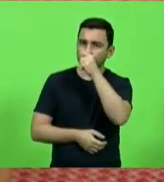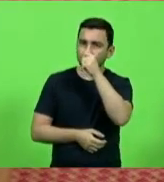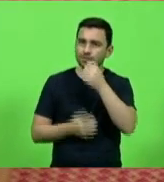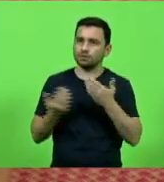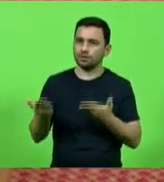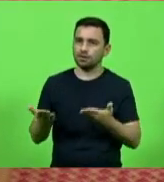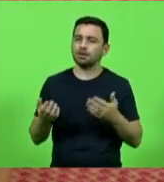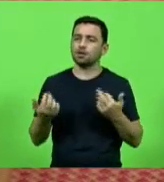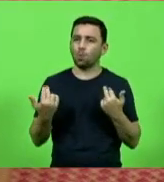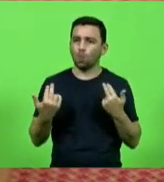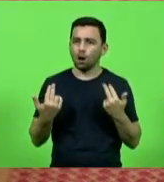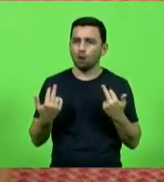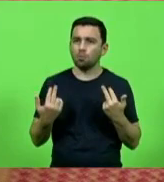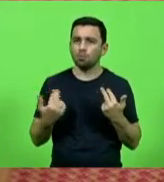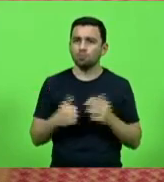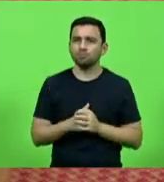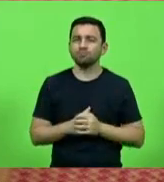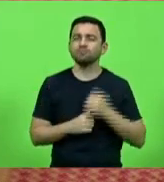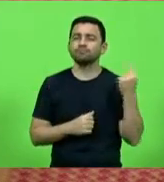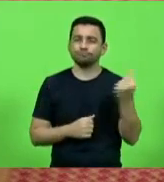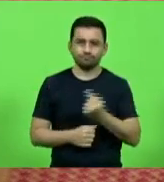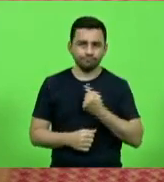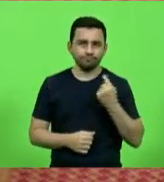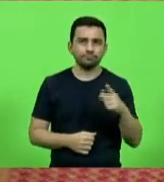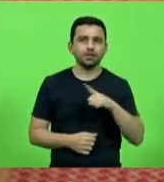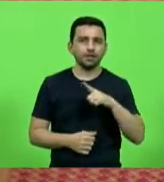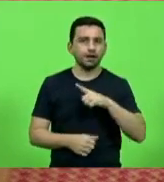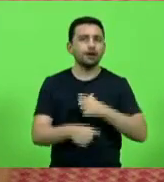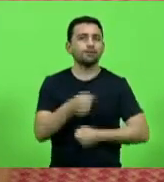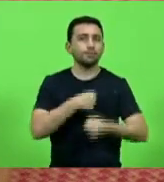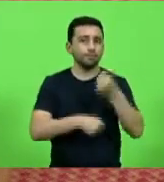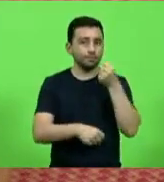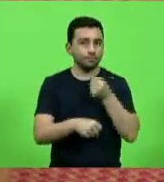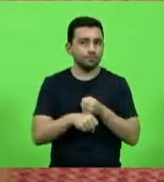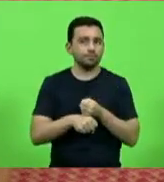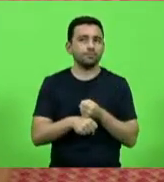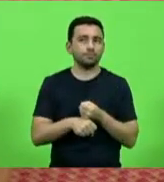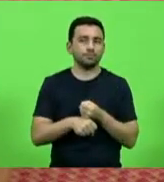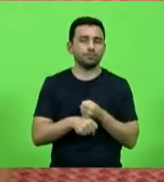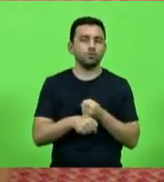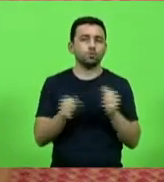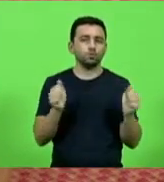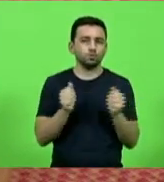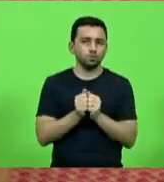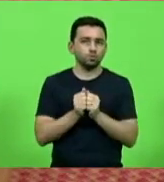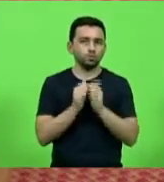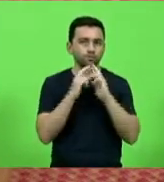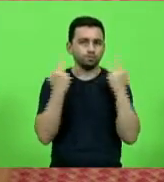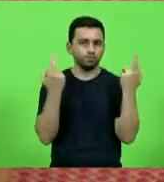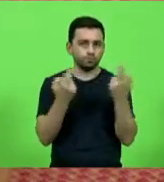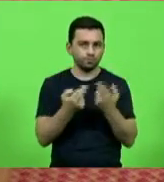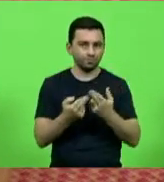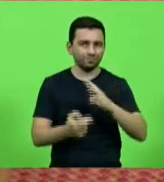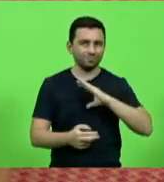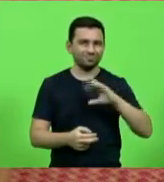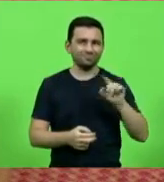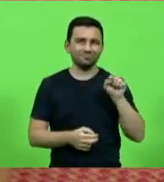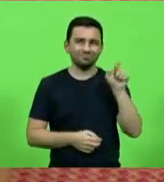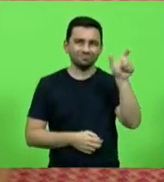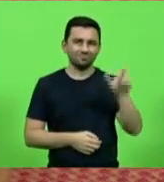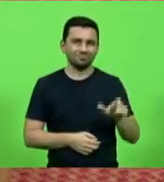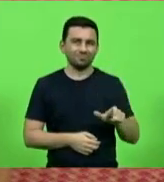no mesmo sentido. Nós estivemos, no ano passado, junto com uma reunião coordenada pelo deputado